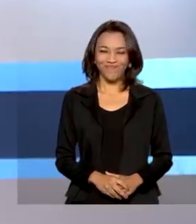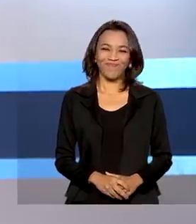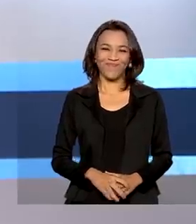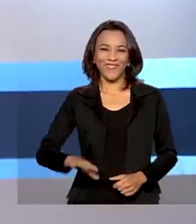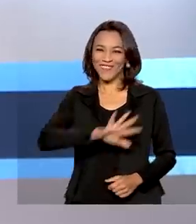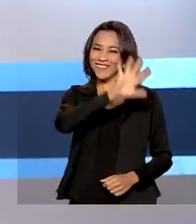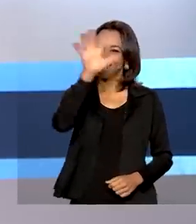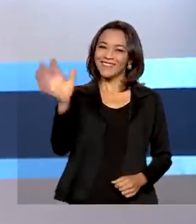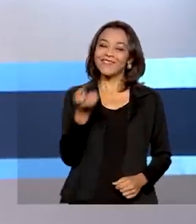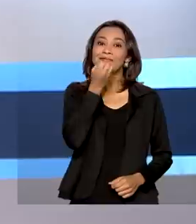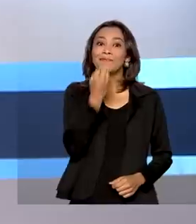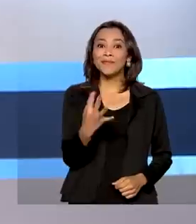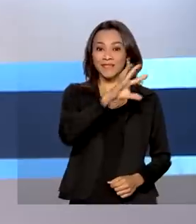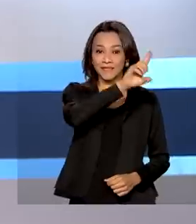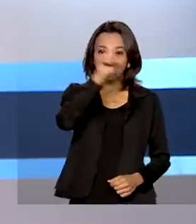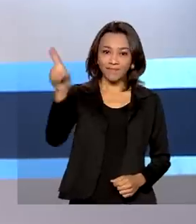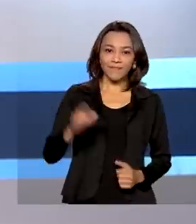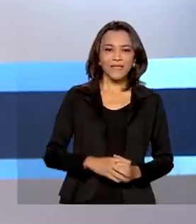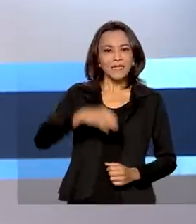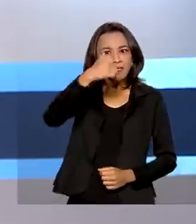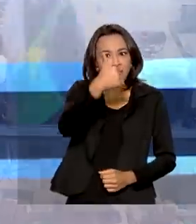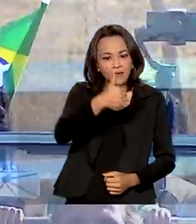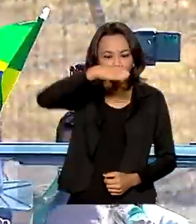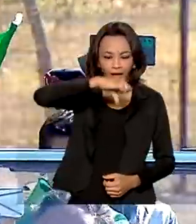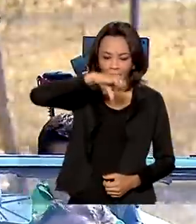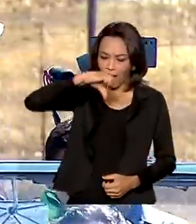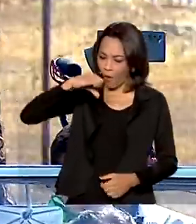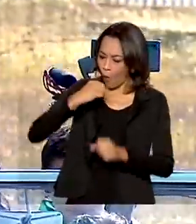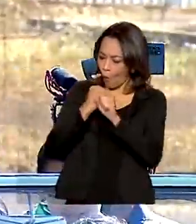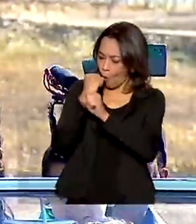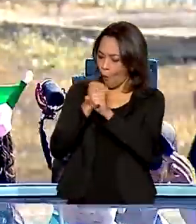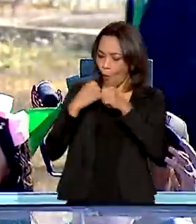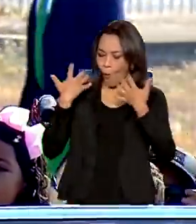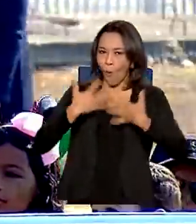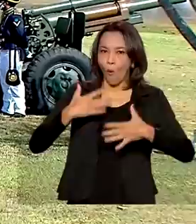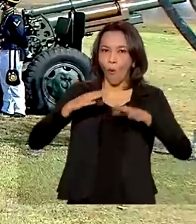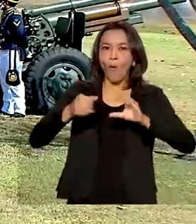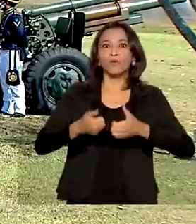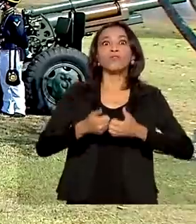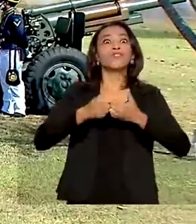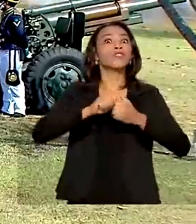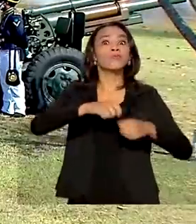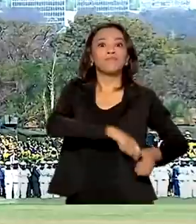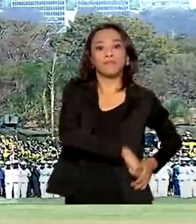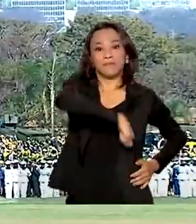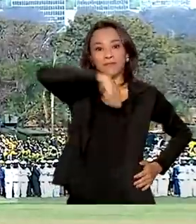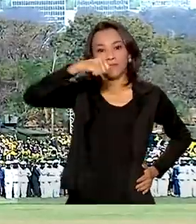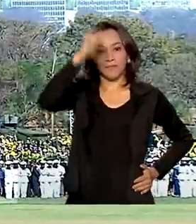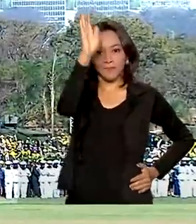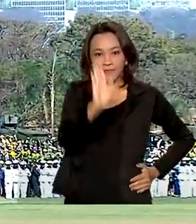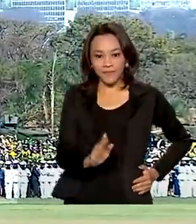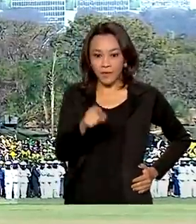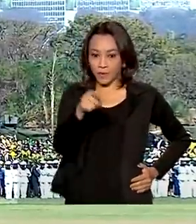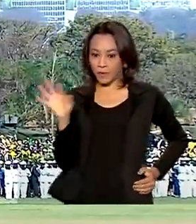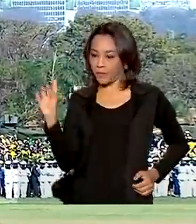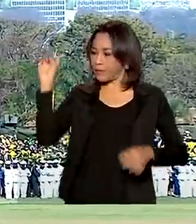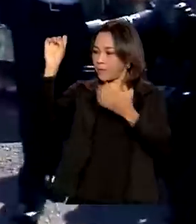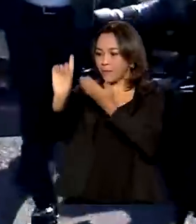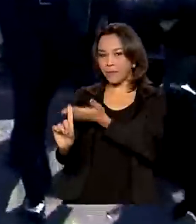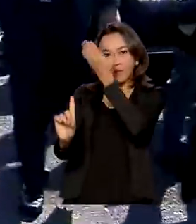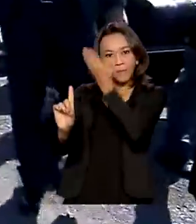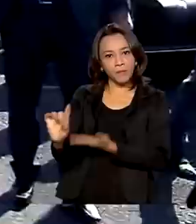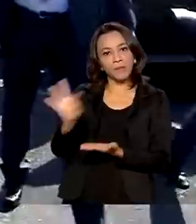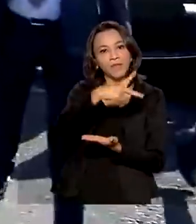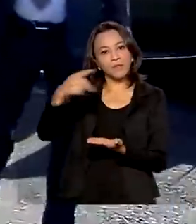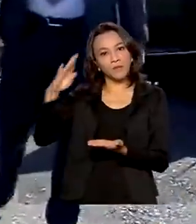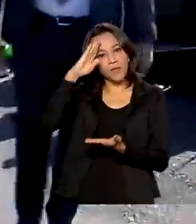Olá, bom dia! 199 anos de independência. Presidente Jair Bolsonaro participa de cerimônia no Palácio